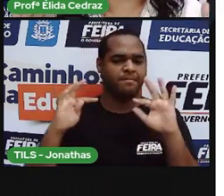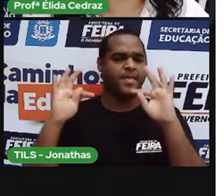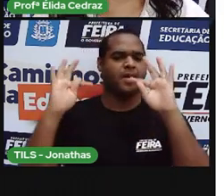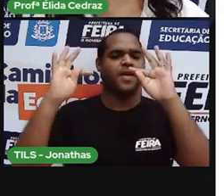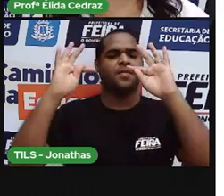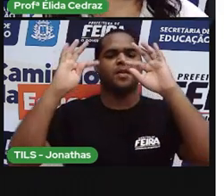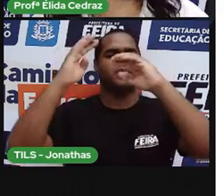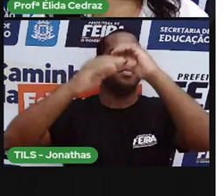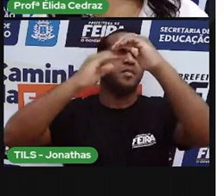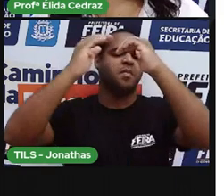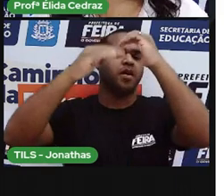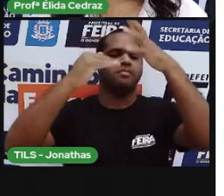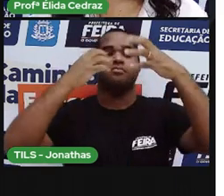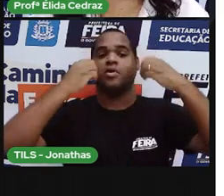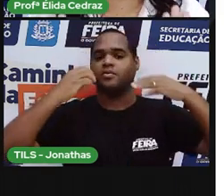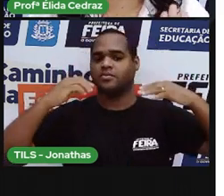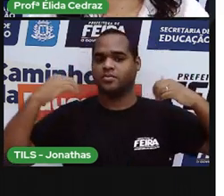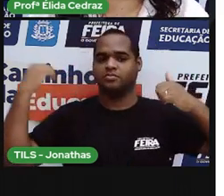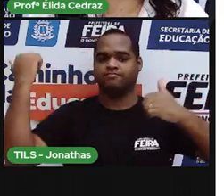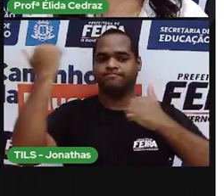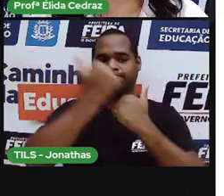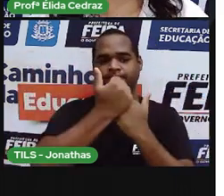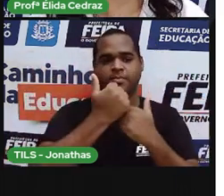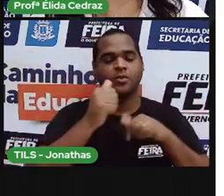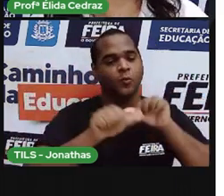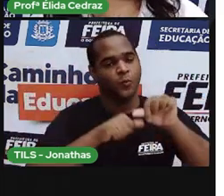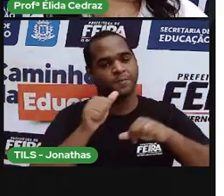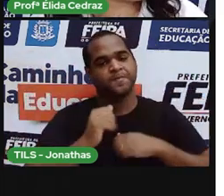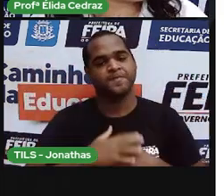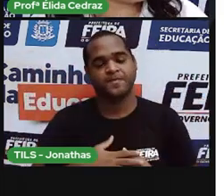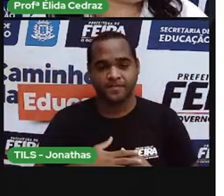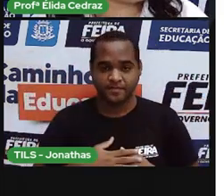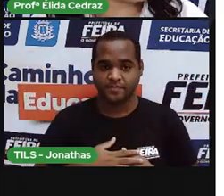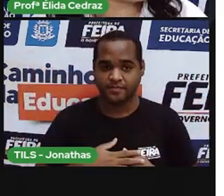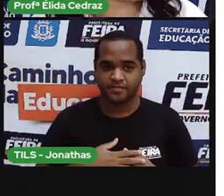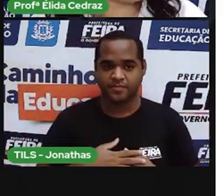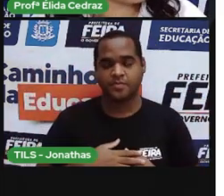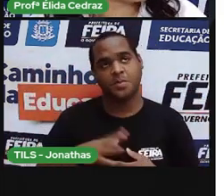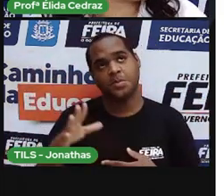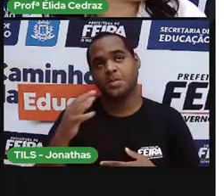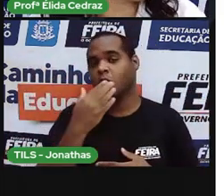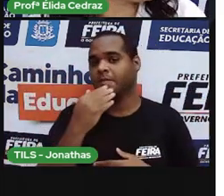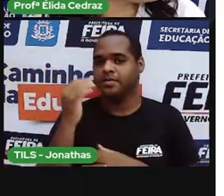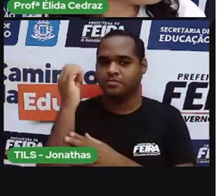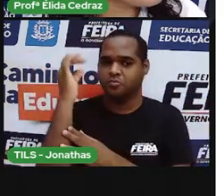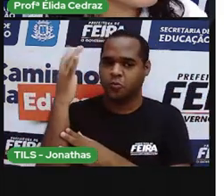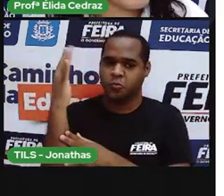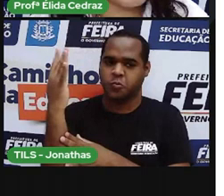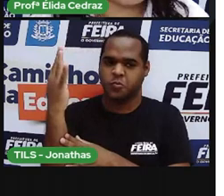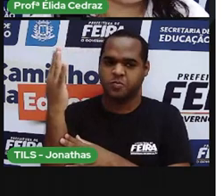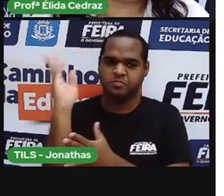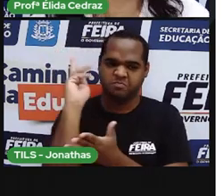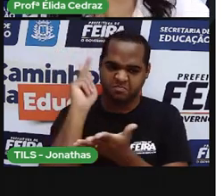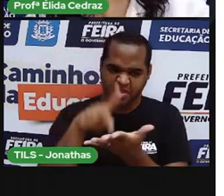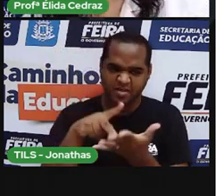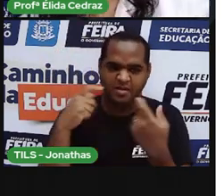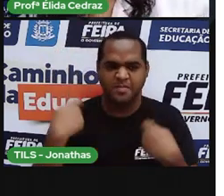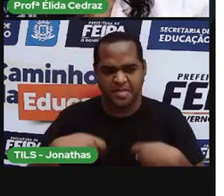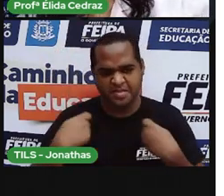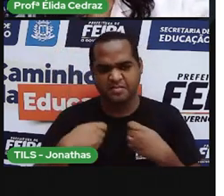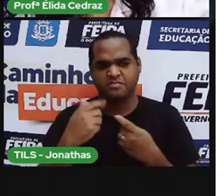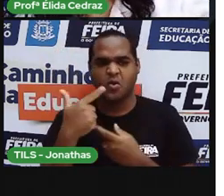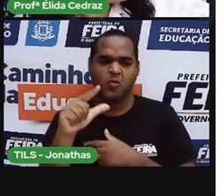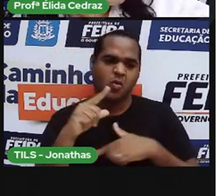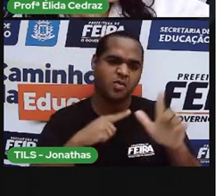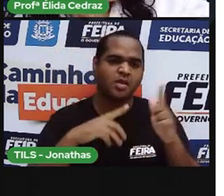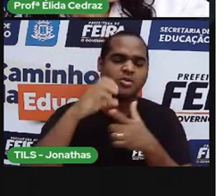para ser substituída. Olha só, o acendedor de poste hoje seria necessário, já que